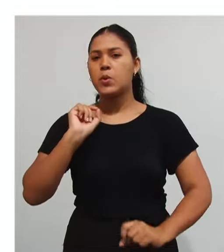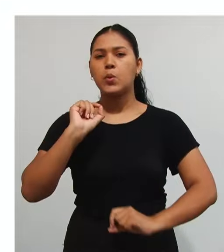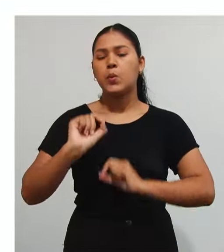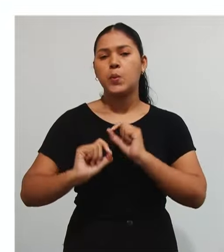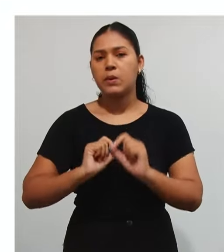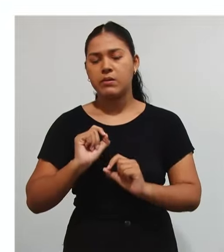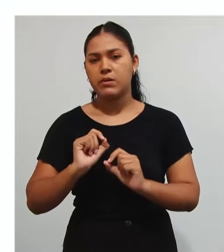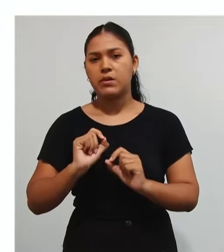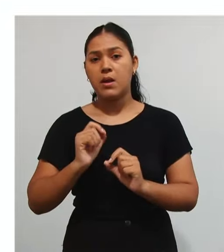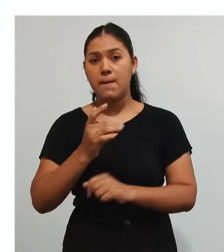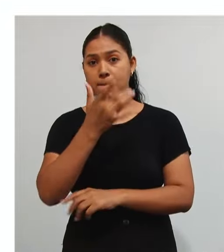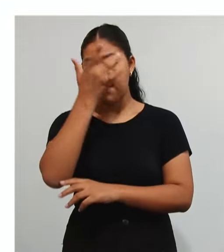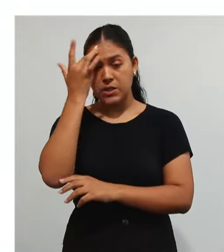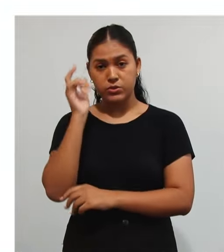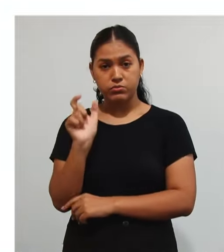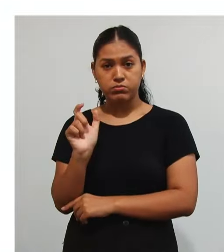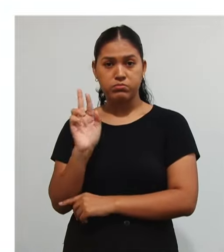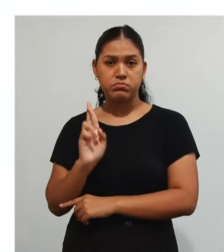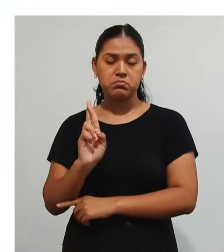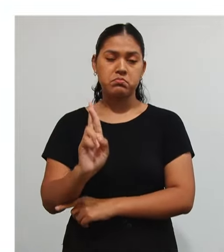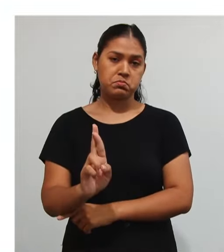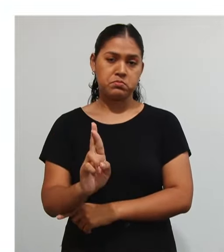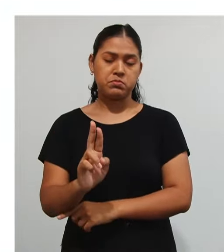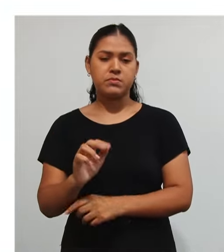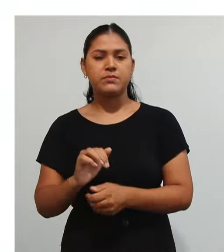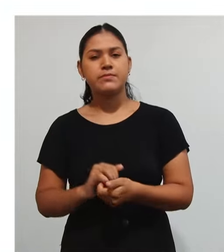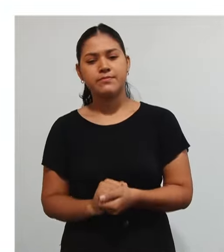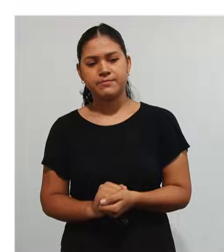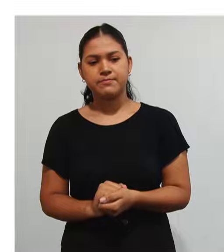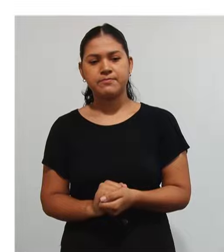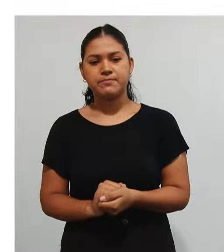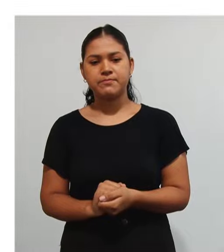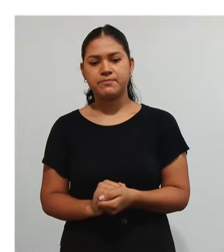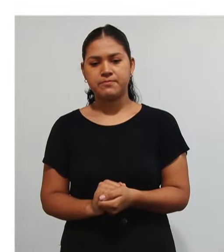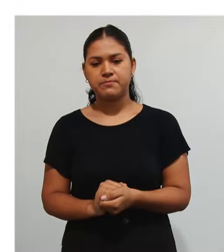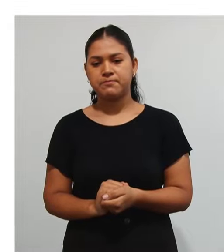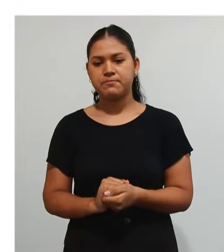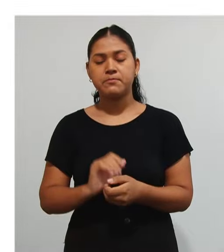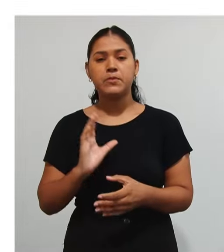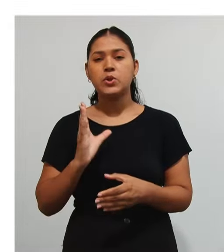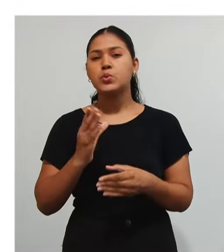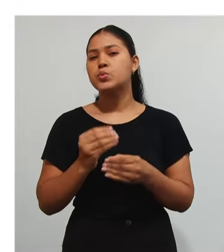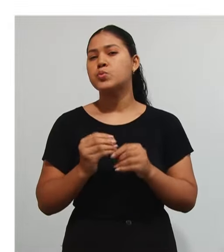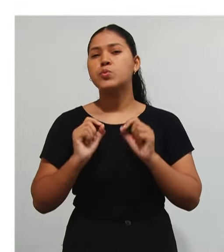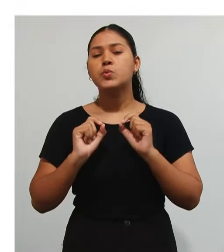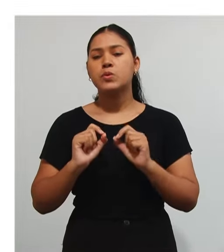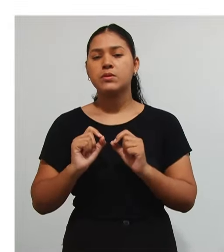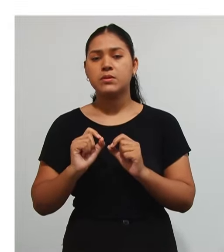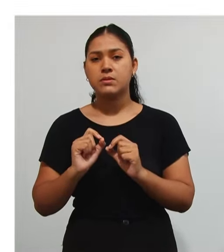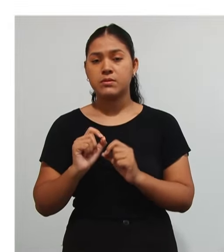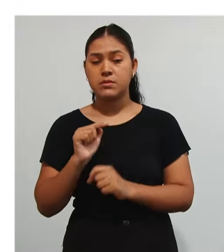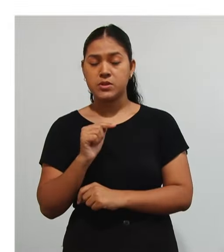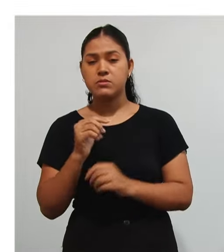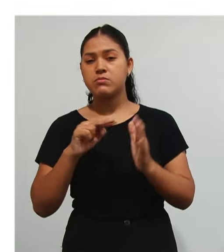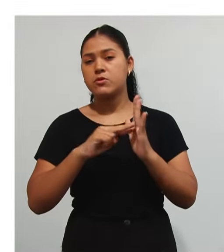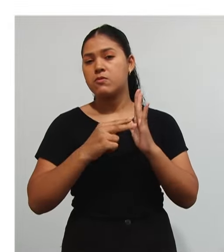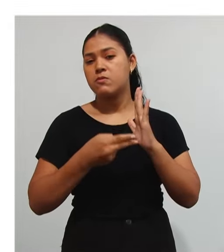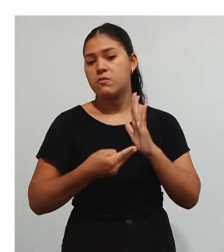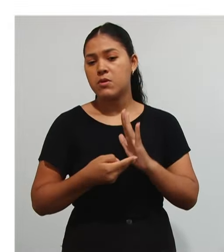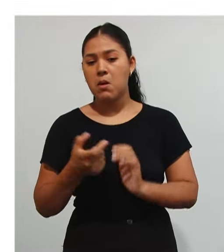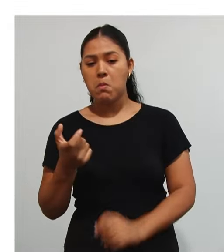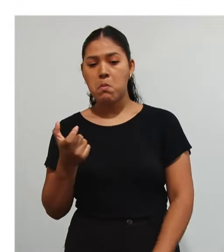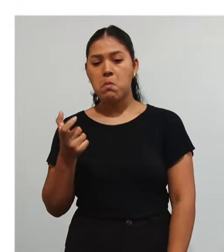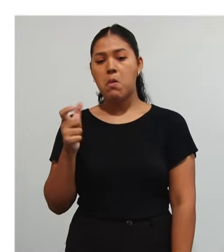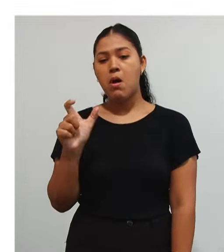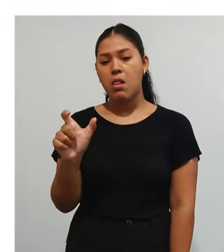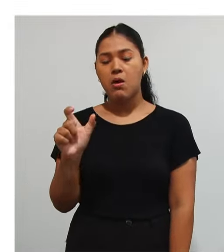Para o cidadão Essas Inferências Em suma Pessoas Essa Essa expressão